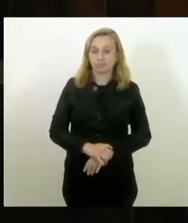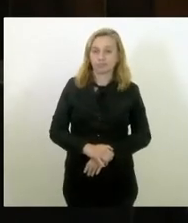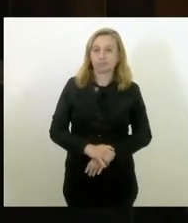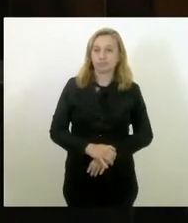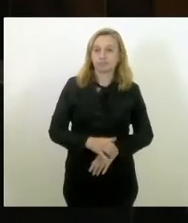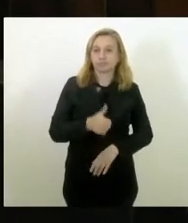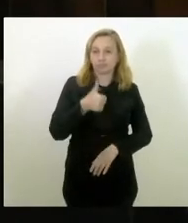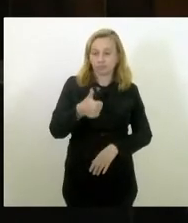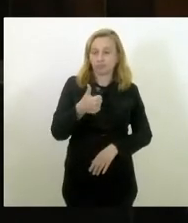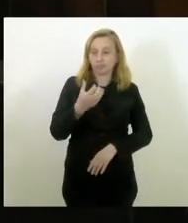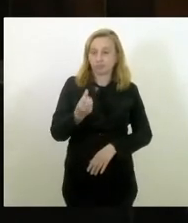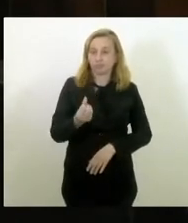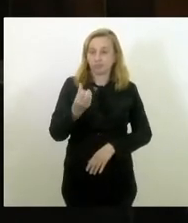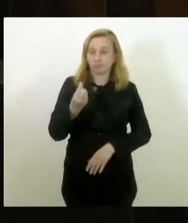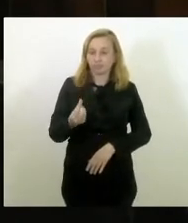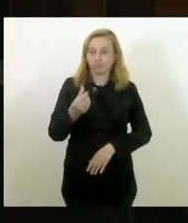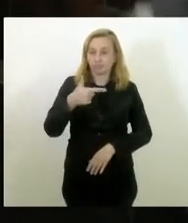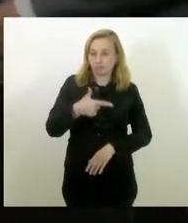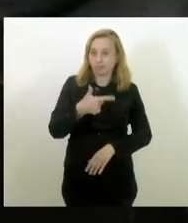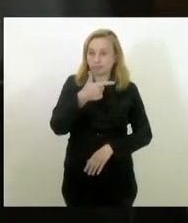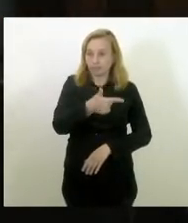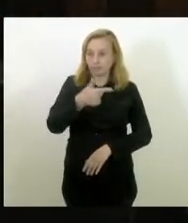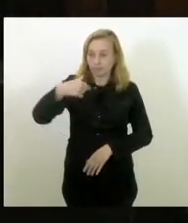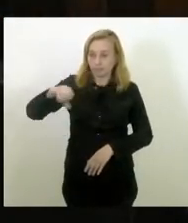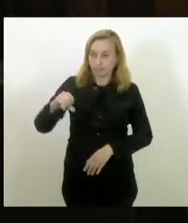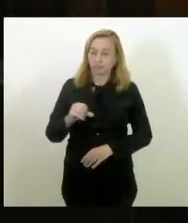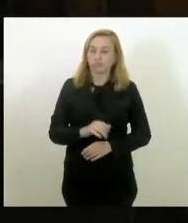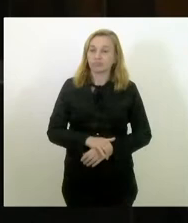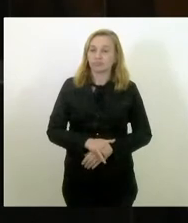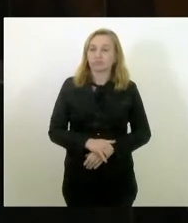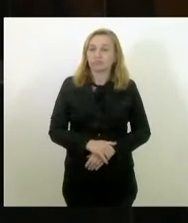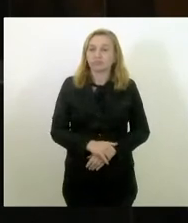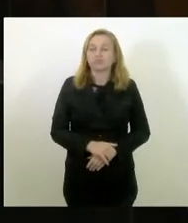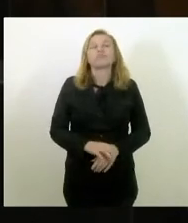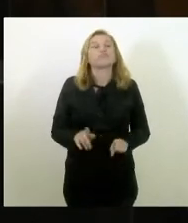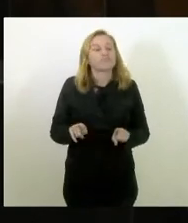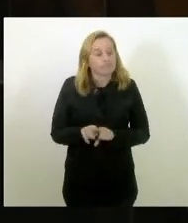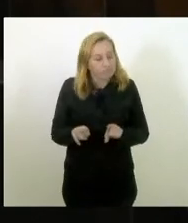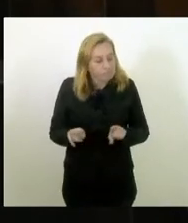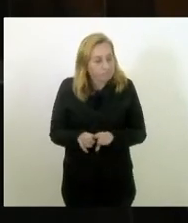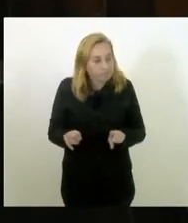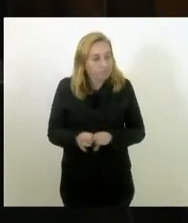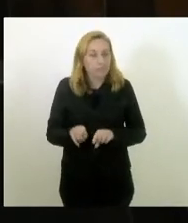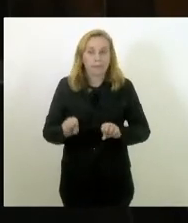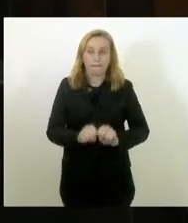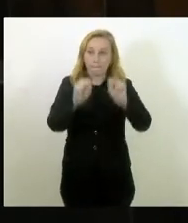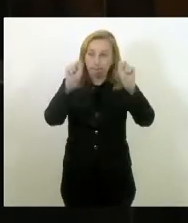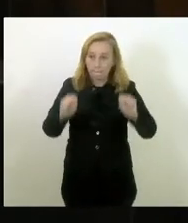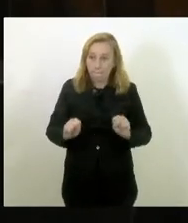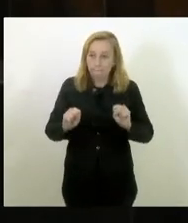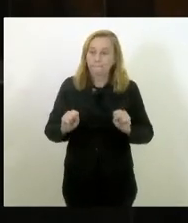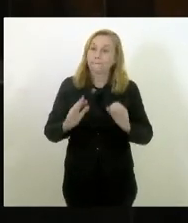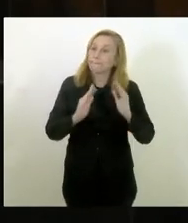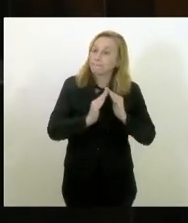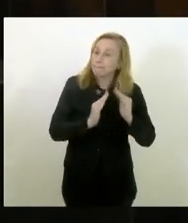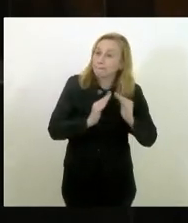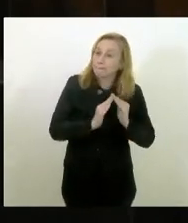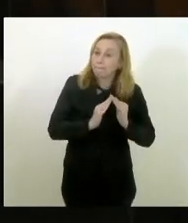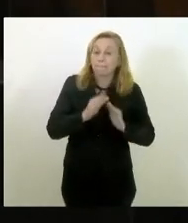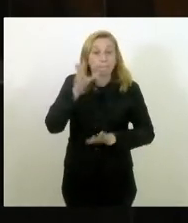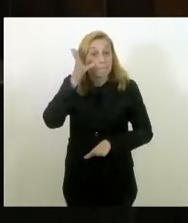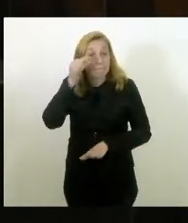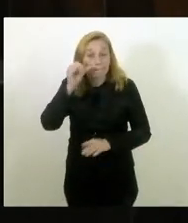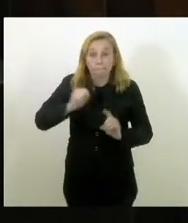162 de 2019, que institui também o sistema de habitação de